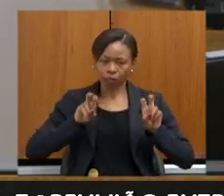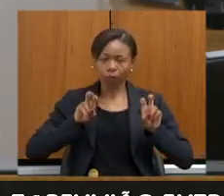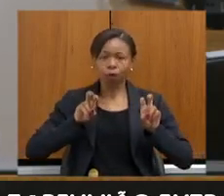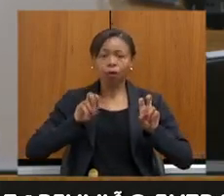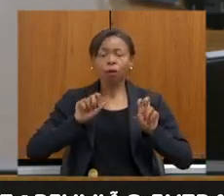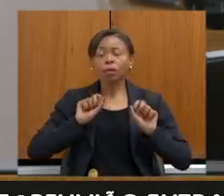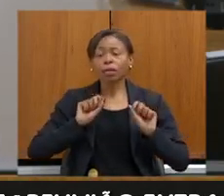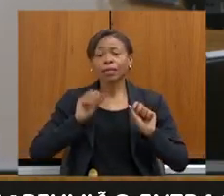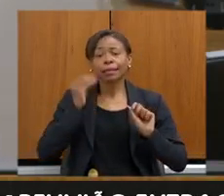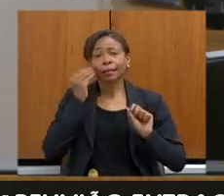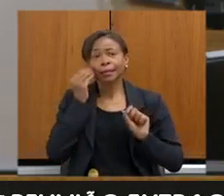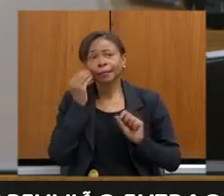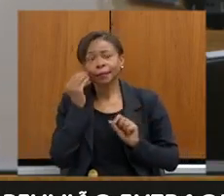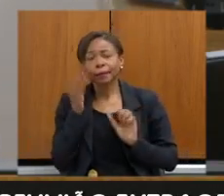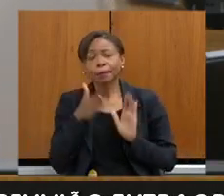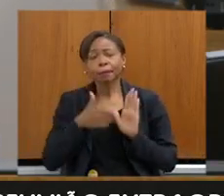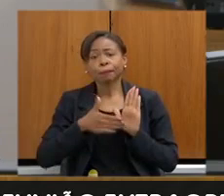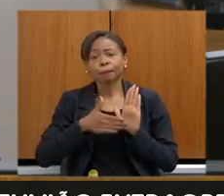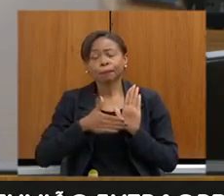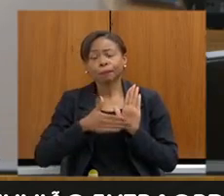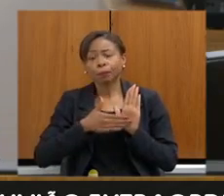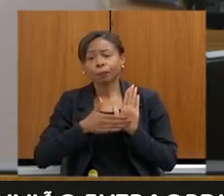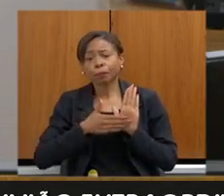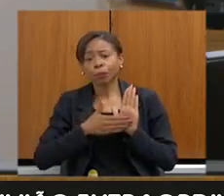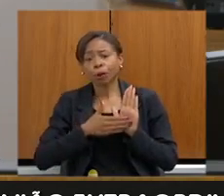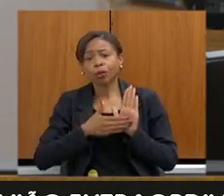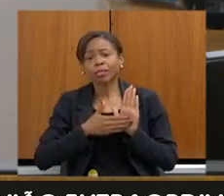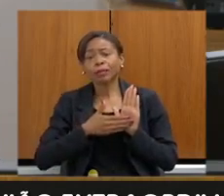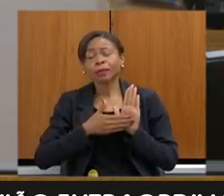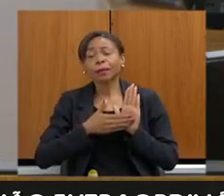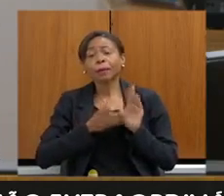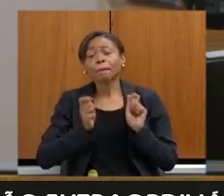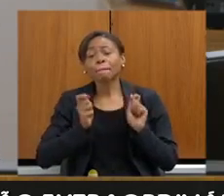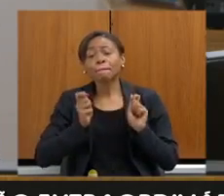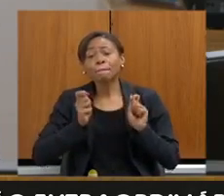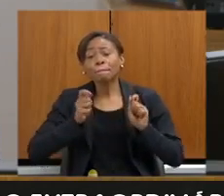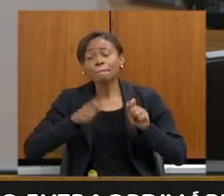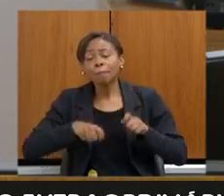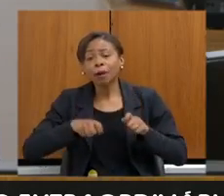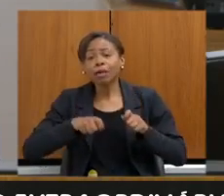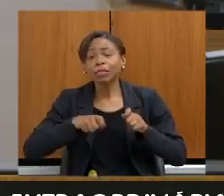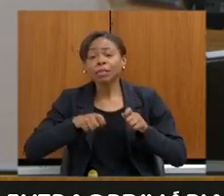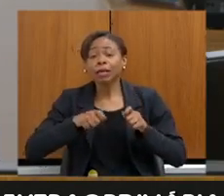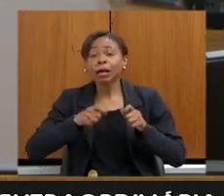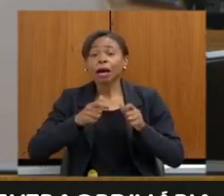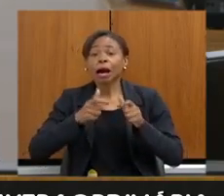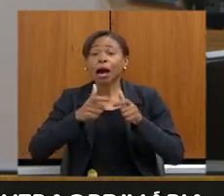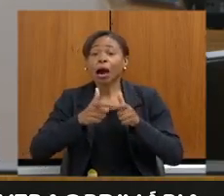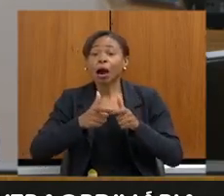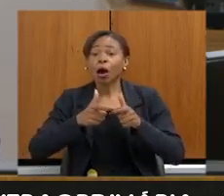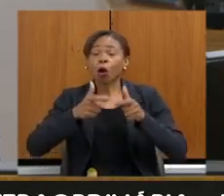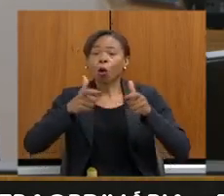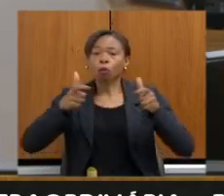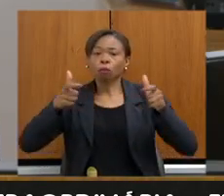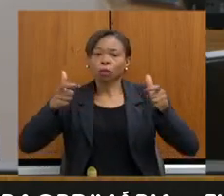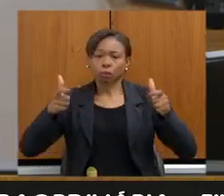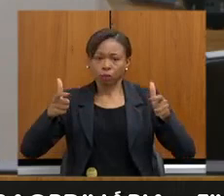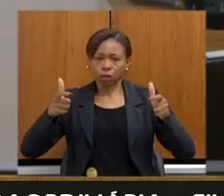buscar uma proposta que nós possamos aumentar as compensações ambientais,